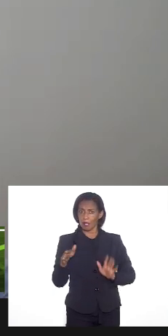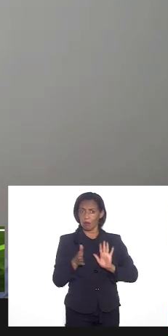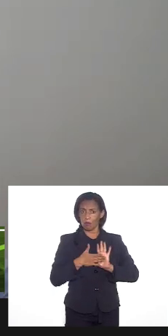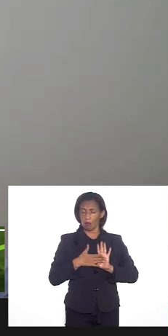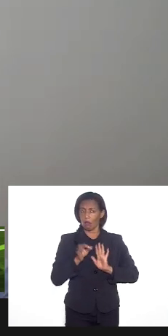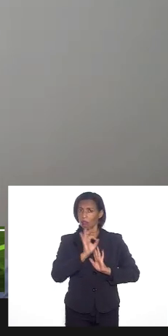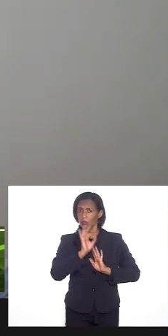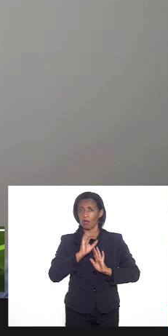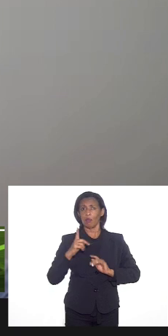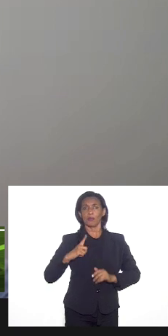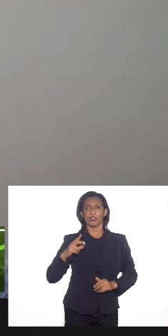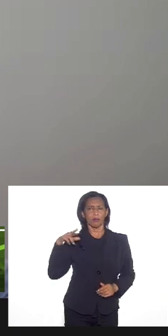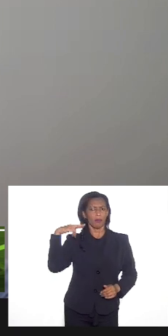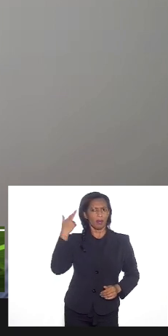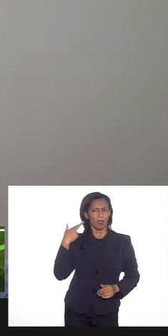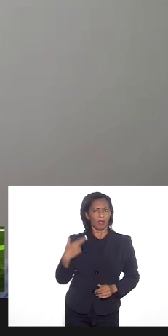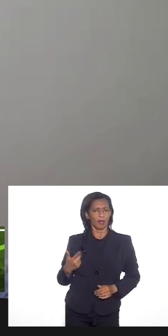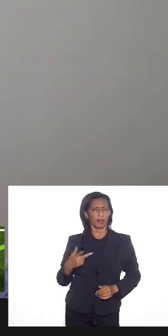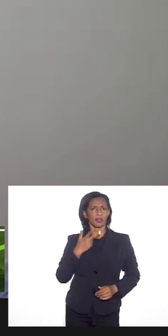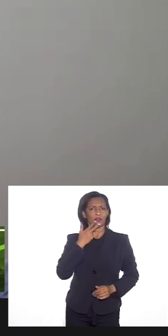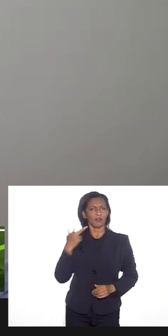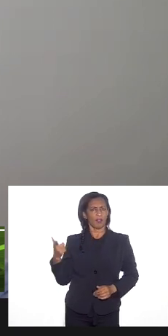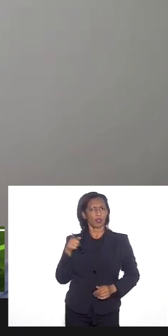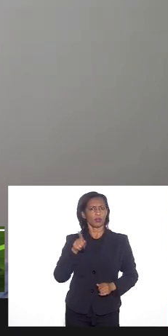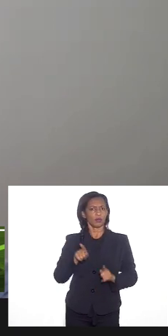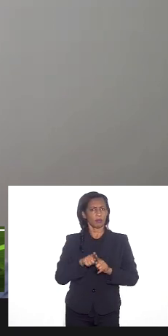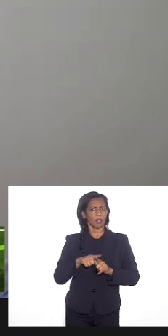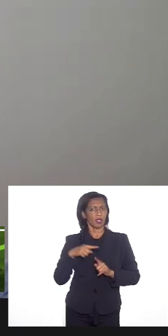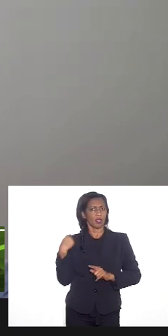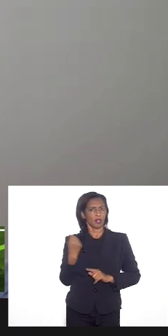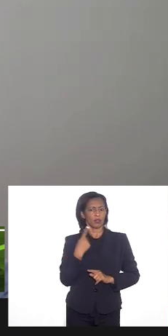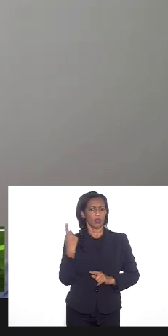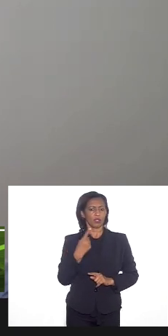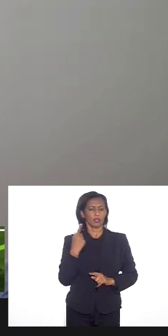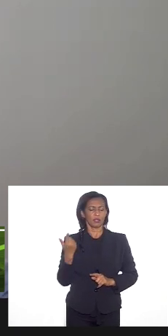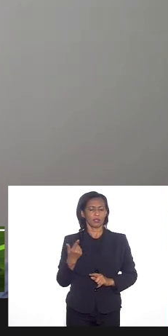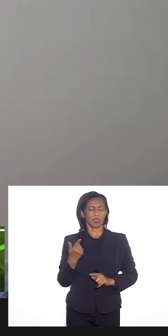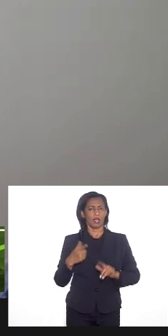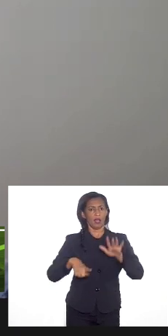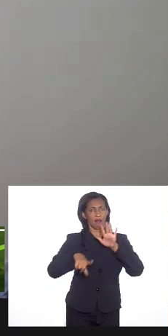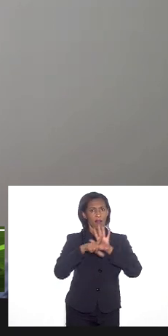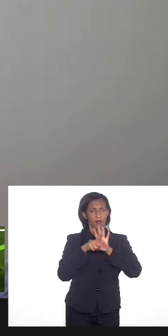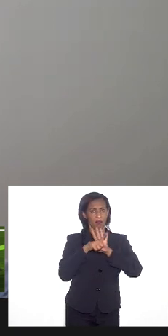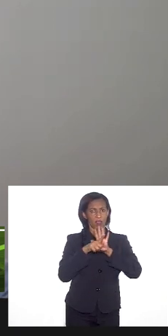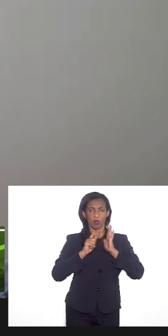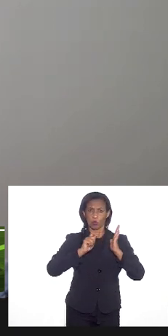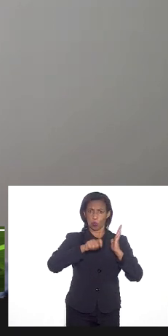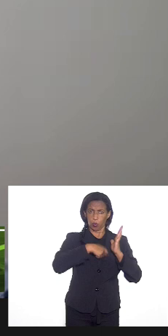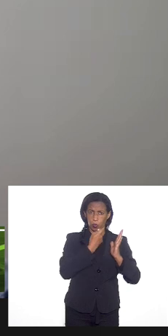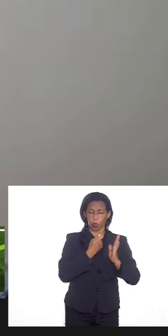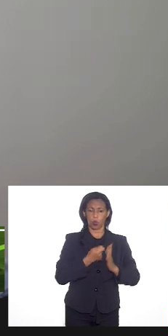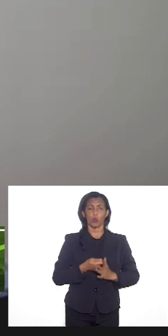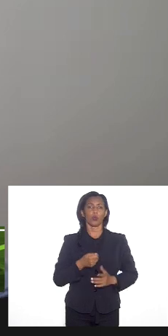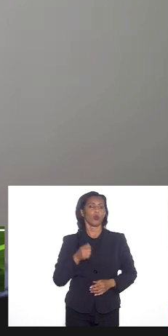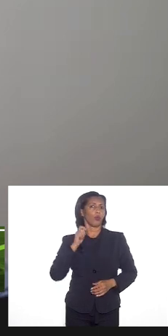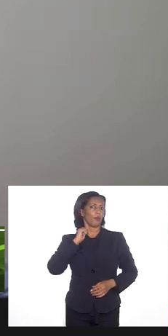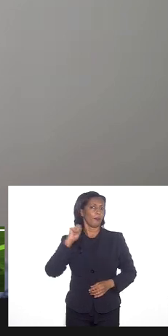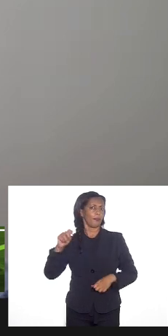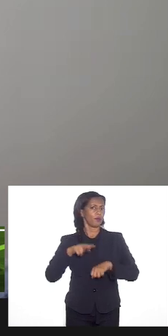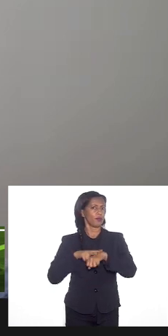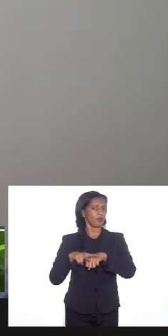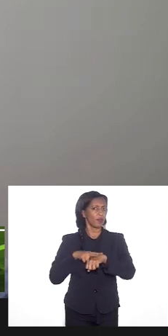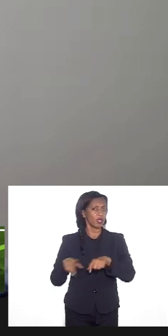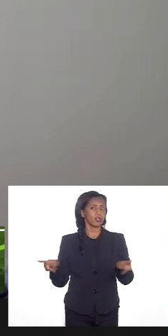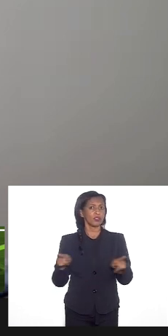a deputada Renata Souza mencionou agora há pouco a nossa lei que a deputada Renata Souza encabeça eu sou um dos autores do Abio Verde e quero